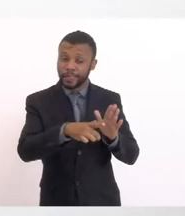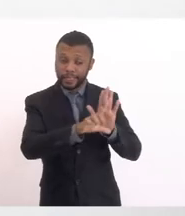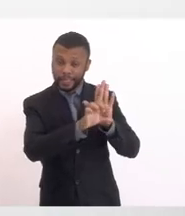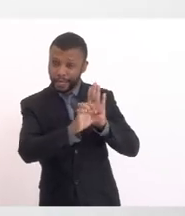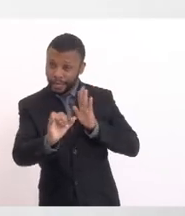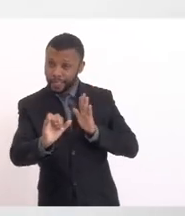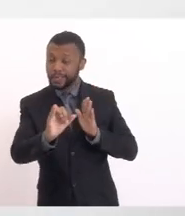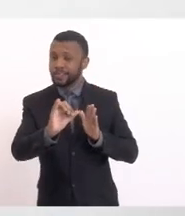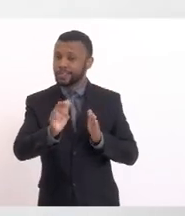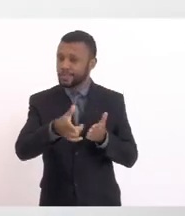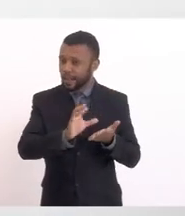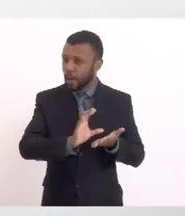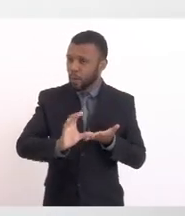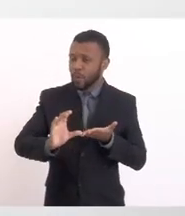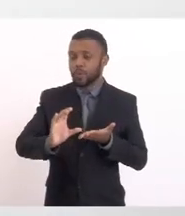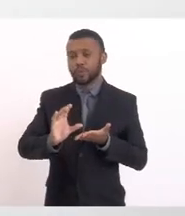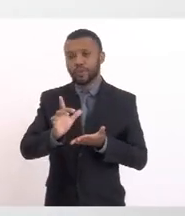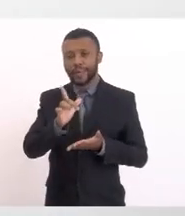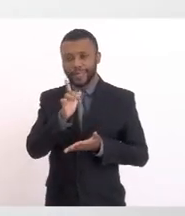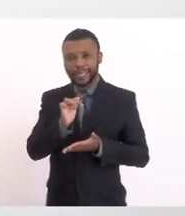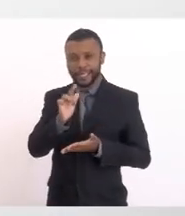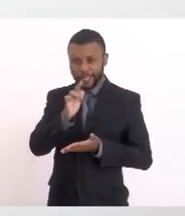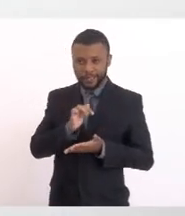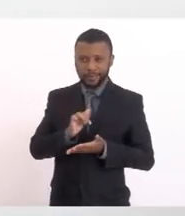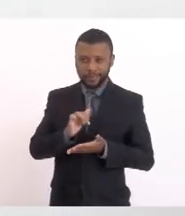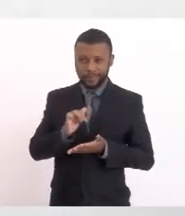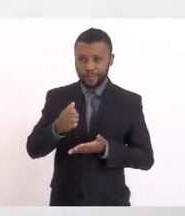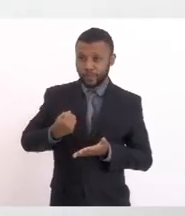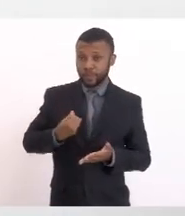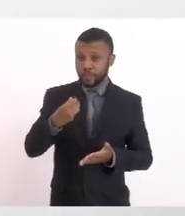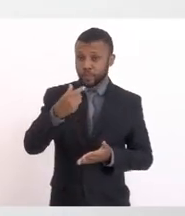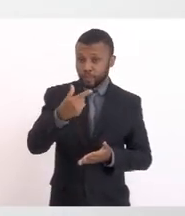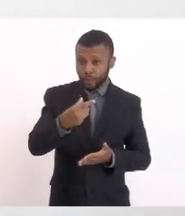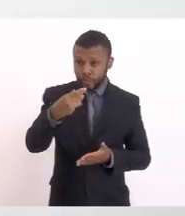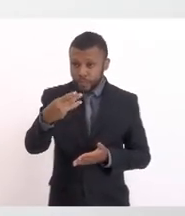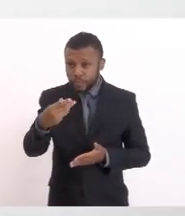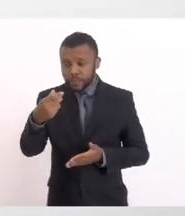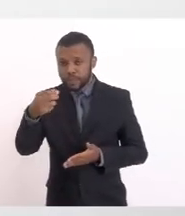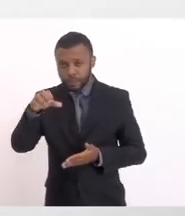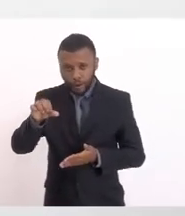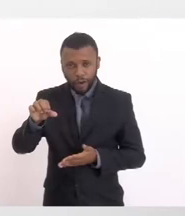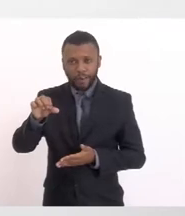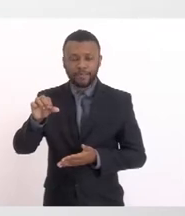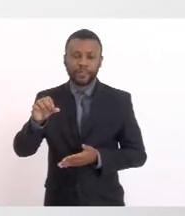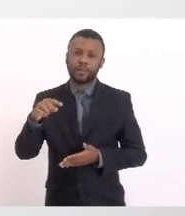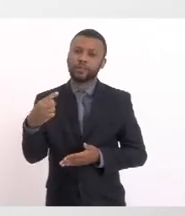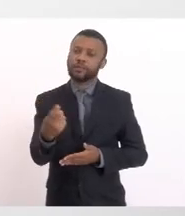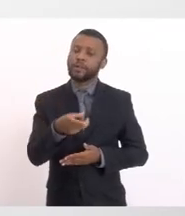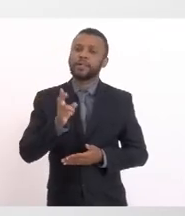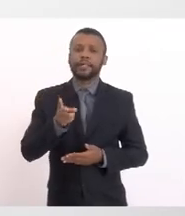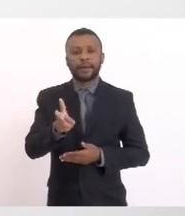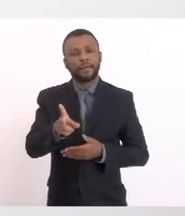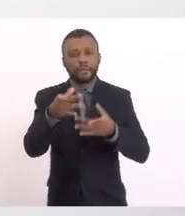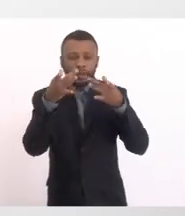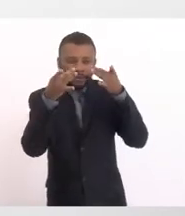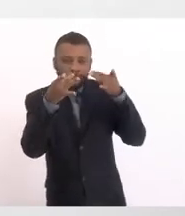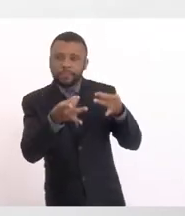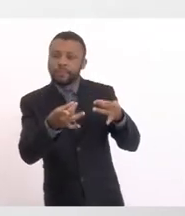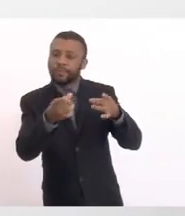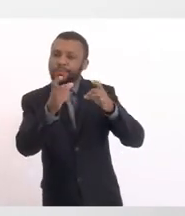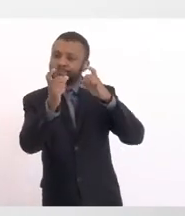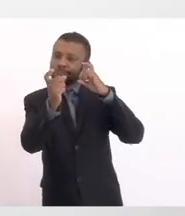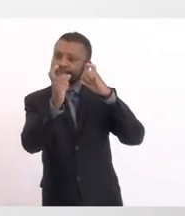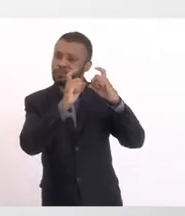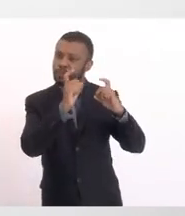De 99 Que prevê o uso Múltiplo dos recursos hídricos Então nós temos Sempre que contemplar Quando a gente faz Esse tipo de discussão